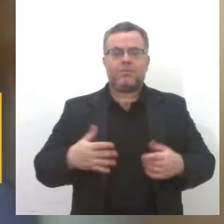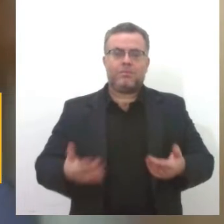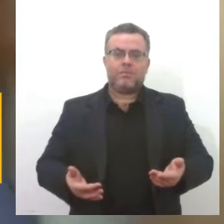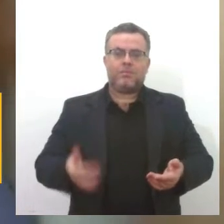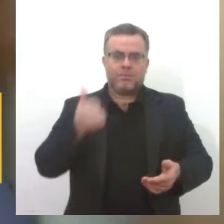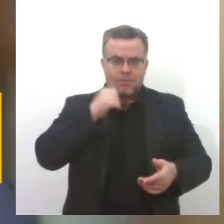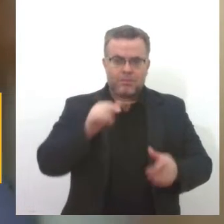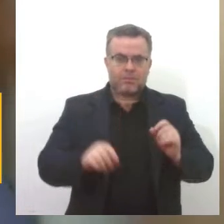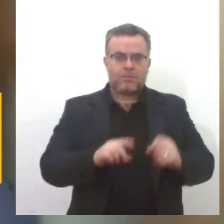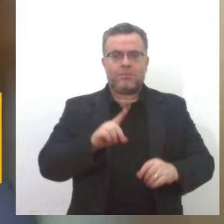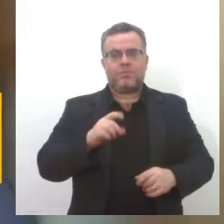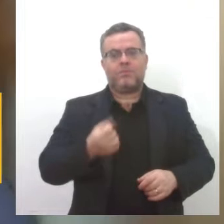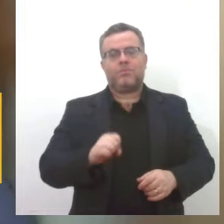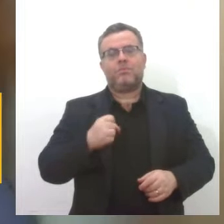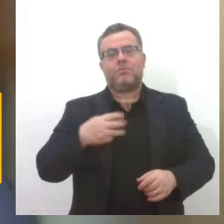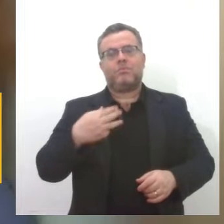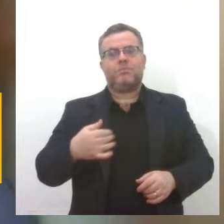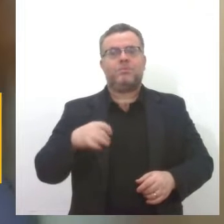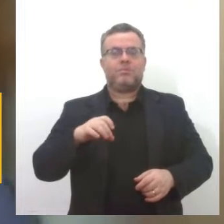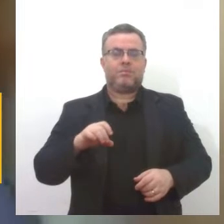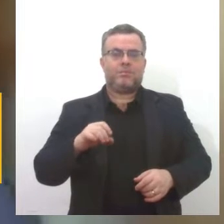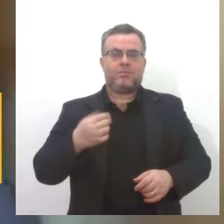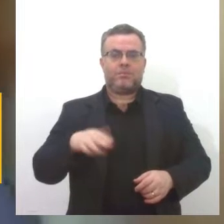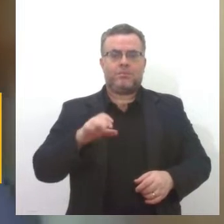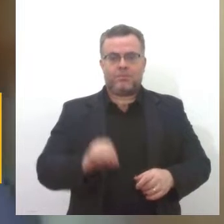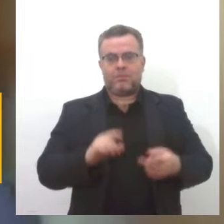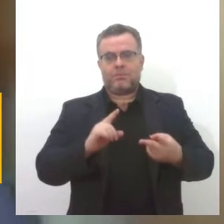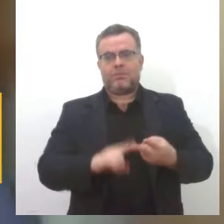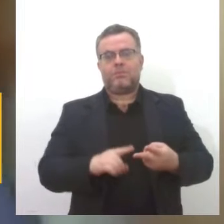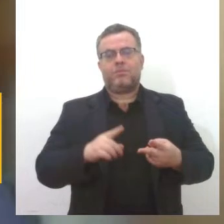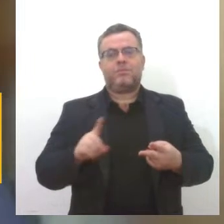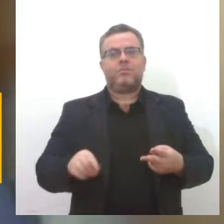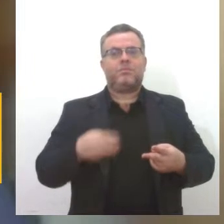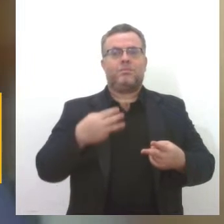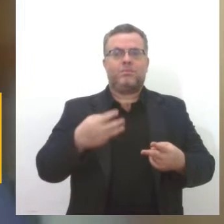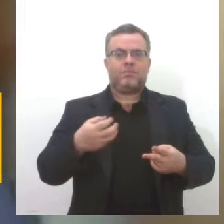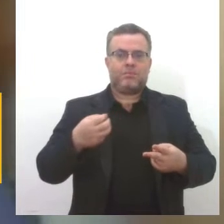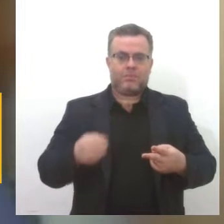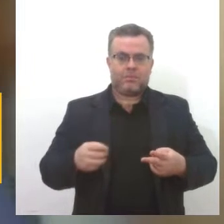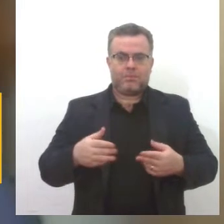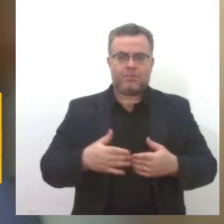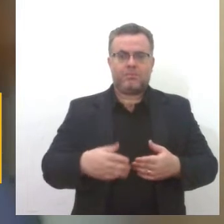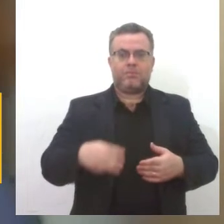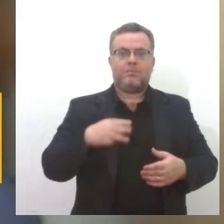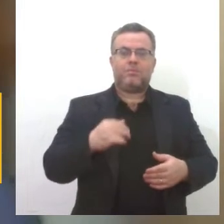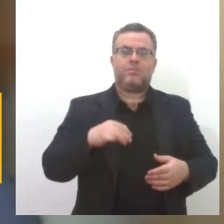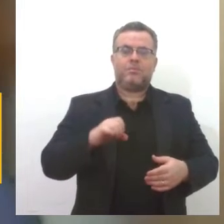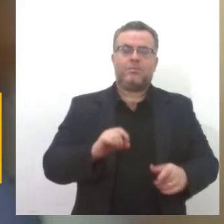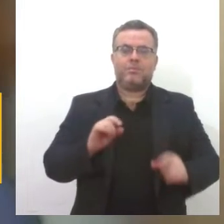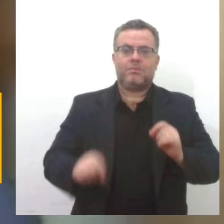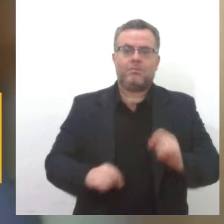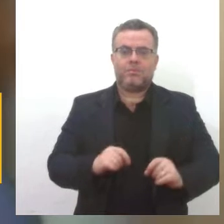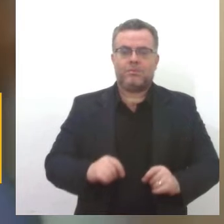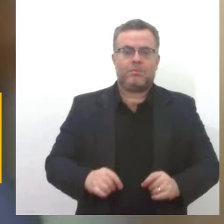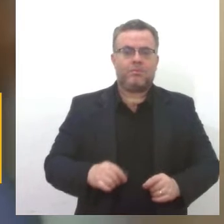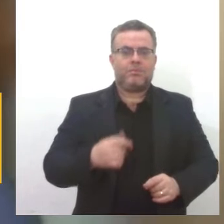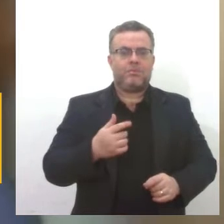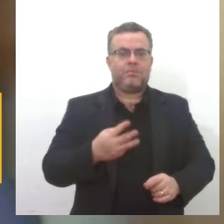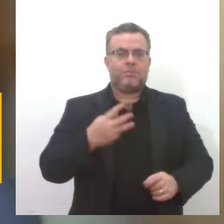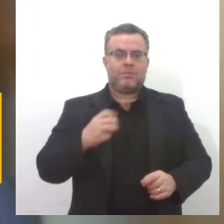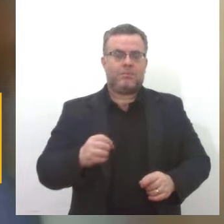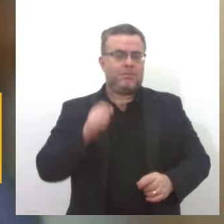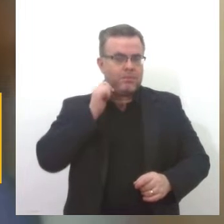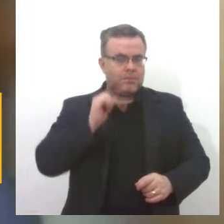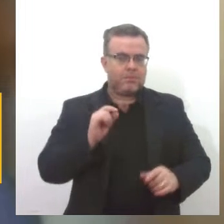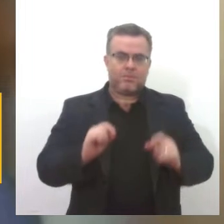tem o dia 8 de março, que é o dia internacional, e o dia 30 de maio é comemorado, ou dia 30 de abril, digo,